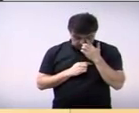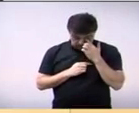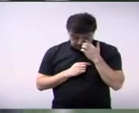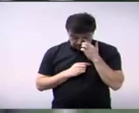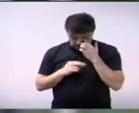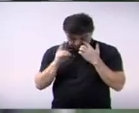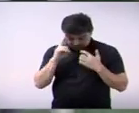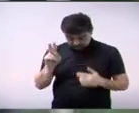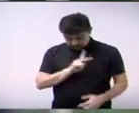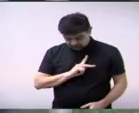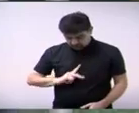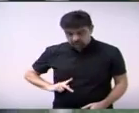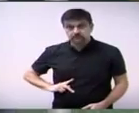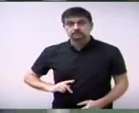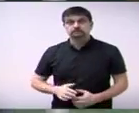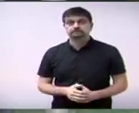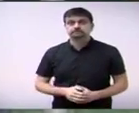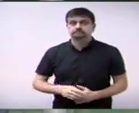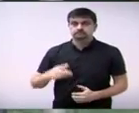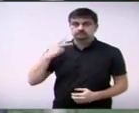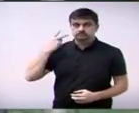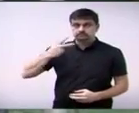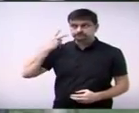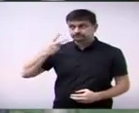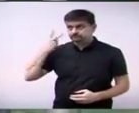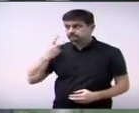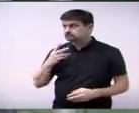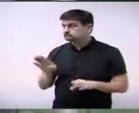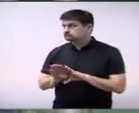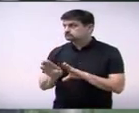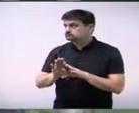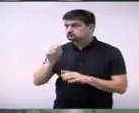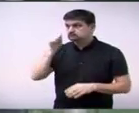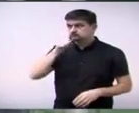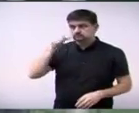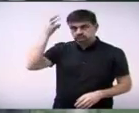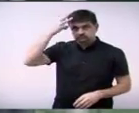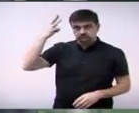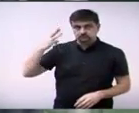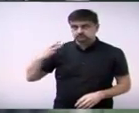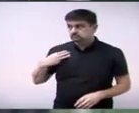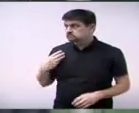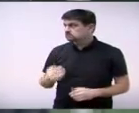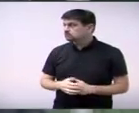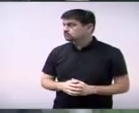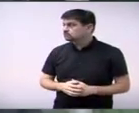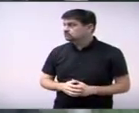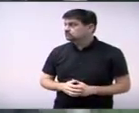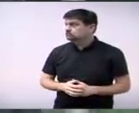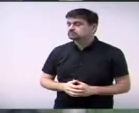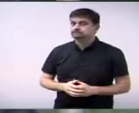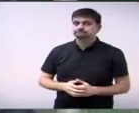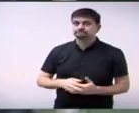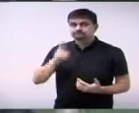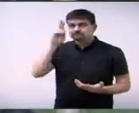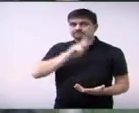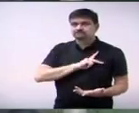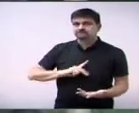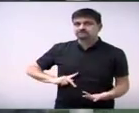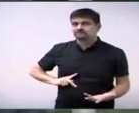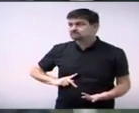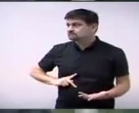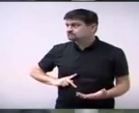Senhor presidente, colegas vereadores, vereadora, respeito a... Senhor presidente, meu tempo